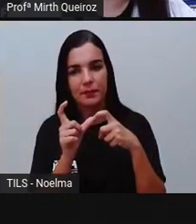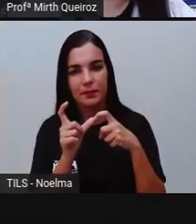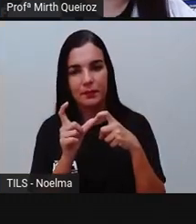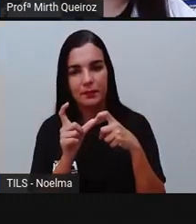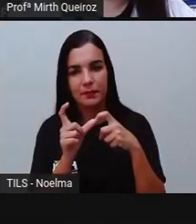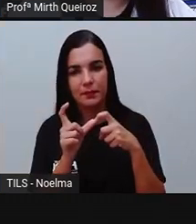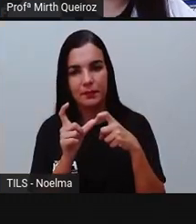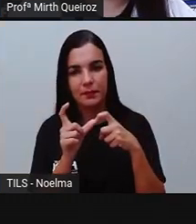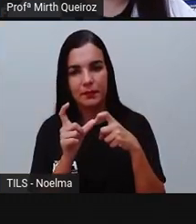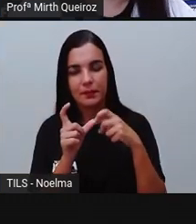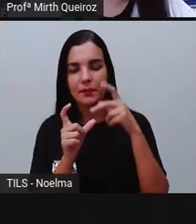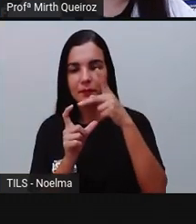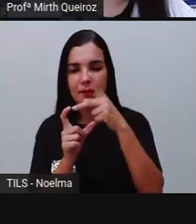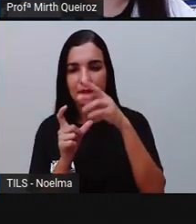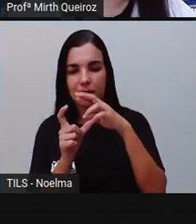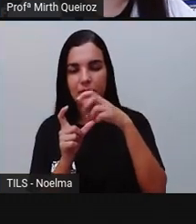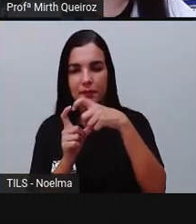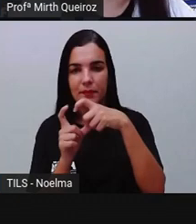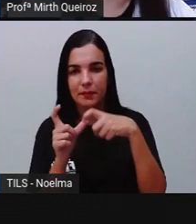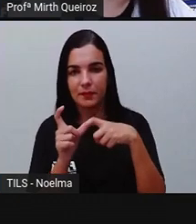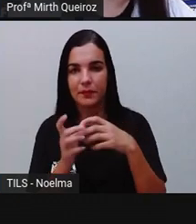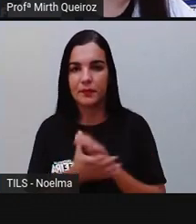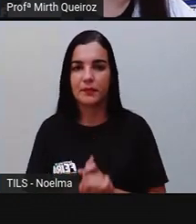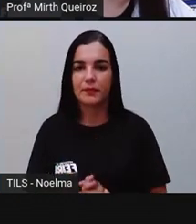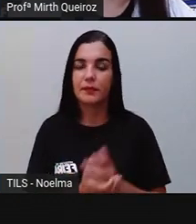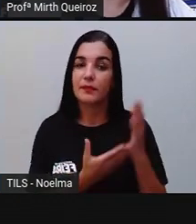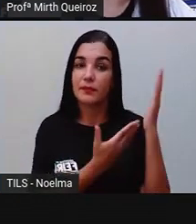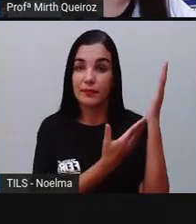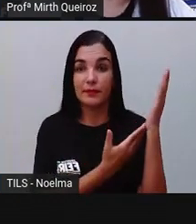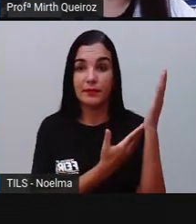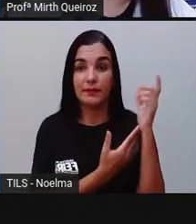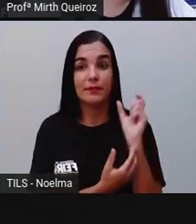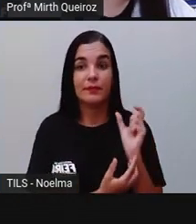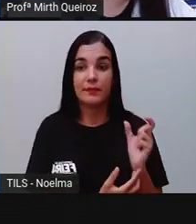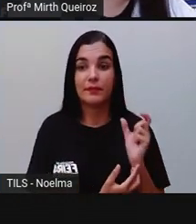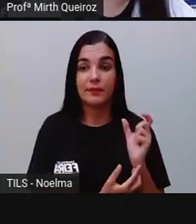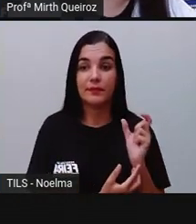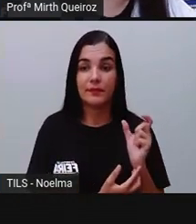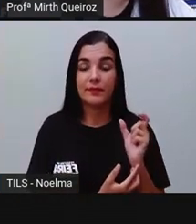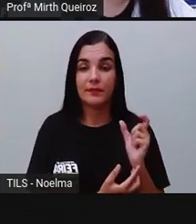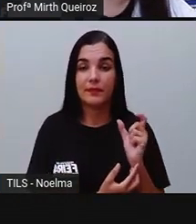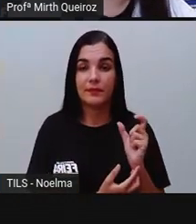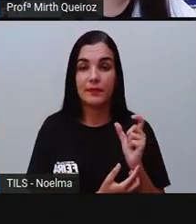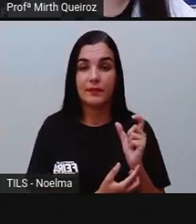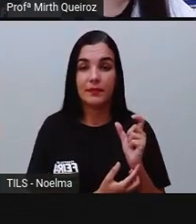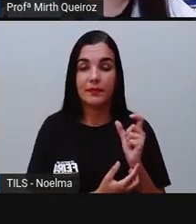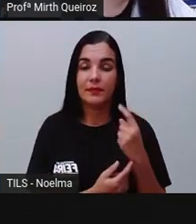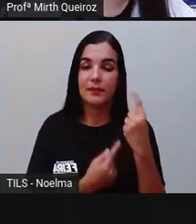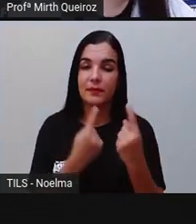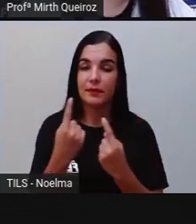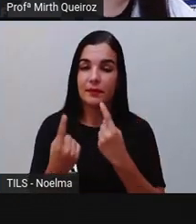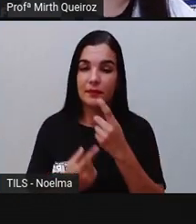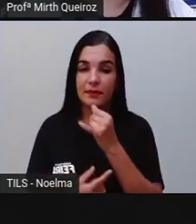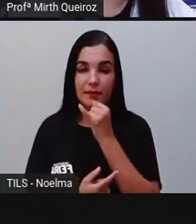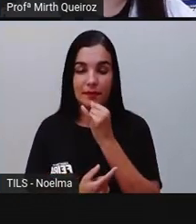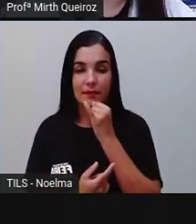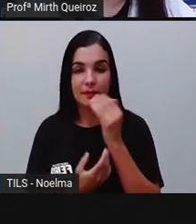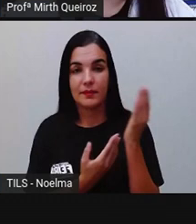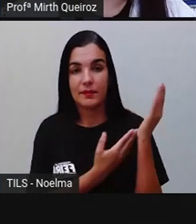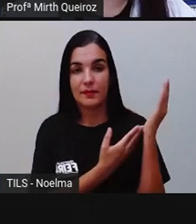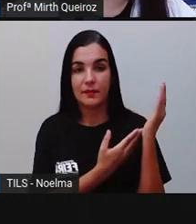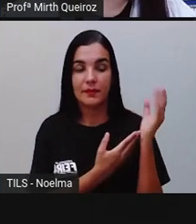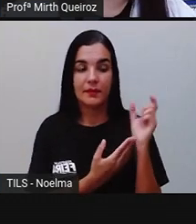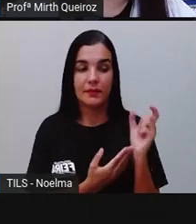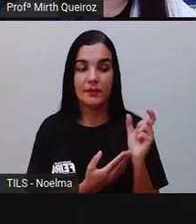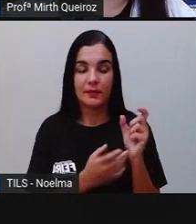intensidade. Então, a palavra proparoxítona. Aí, nós temos aqui alguns exemplos de palavras